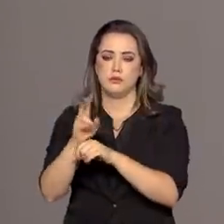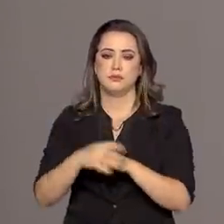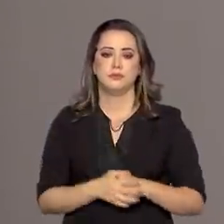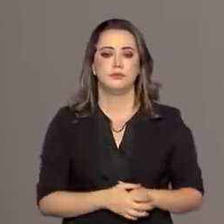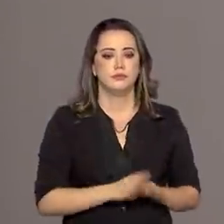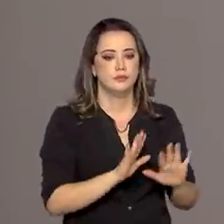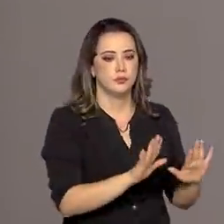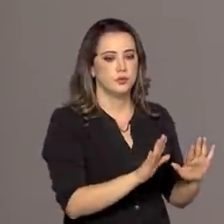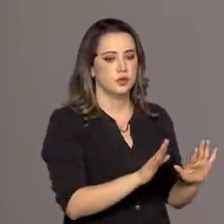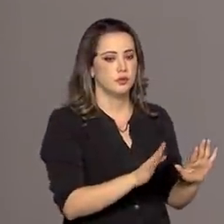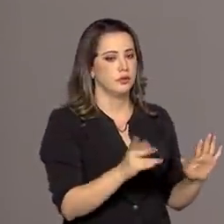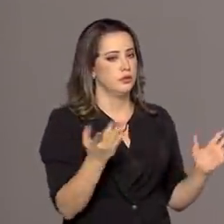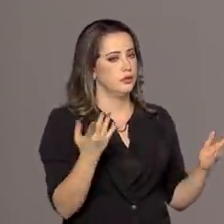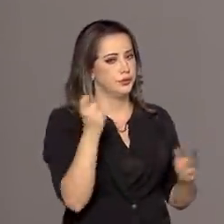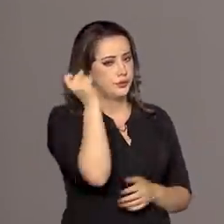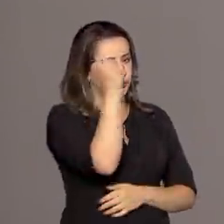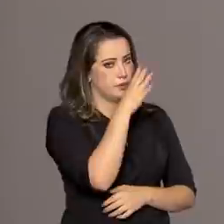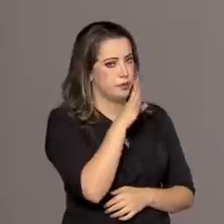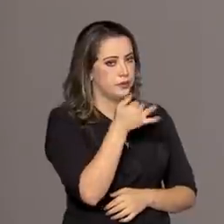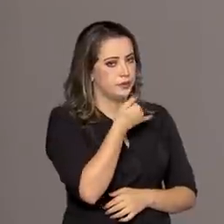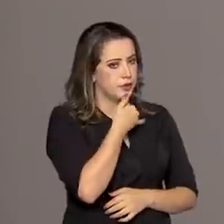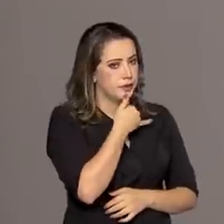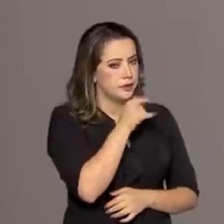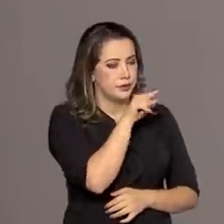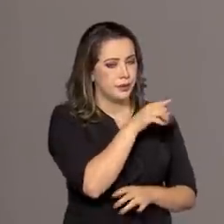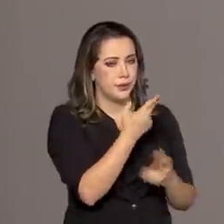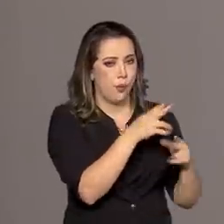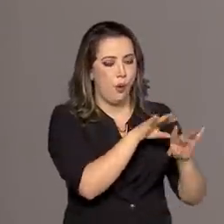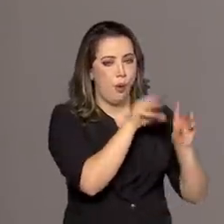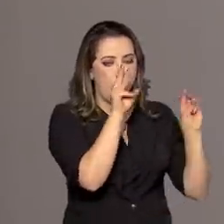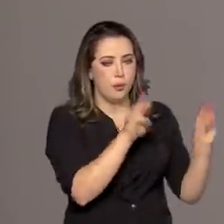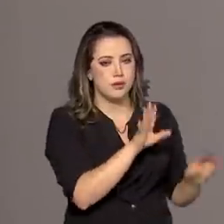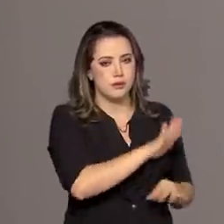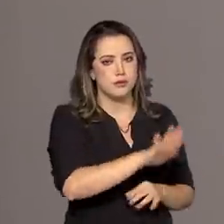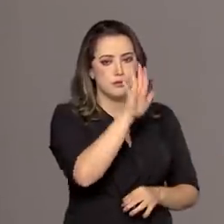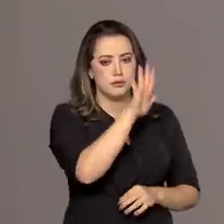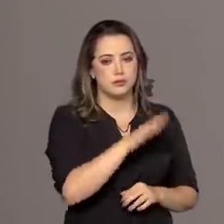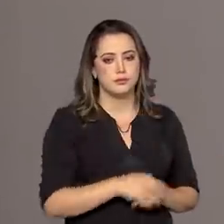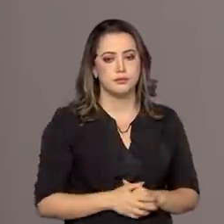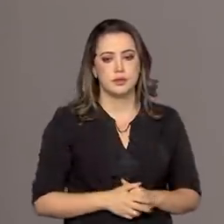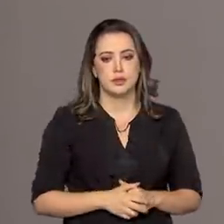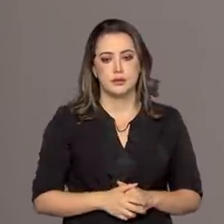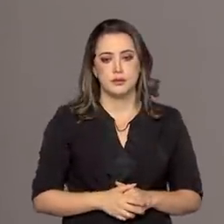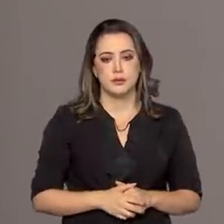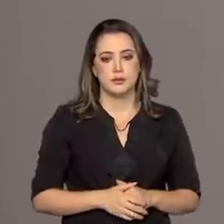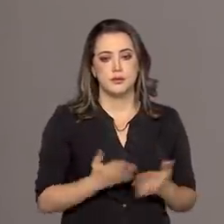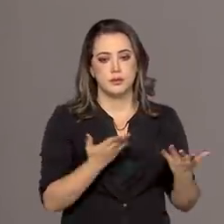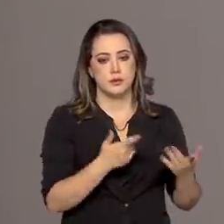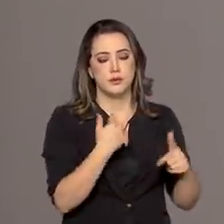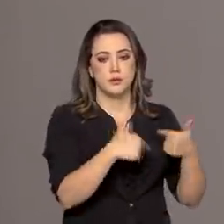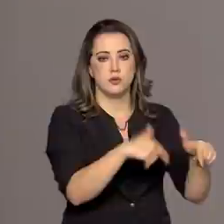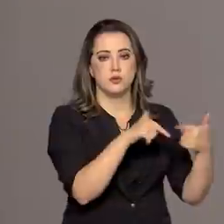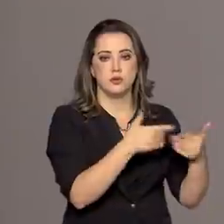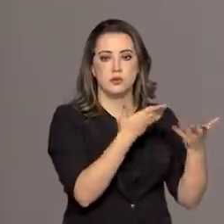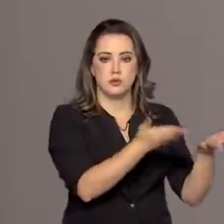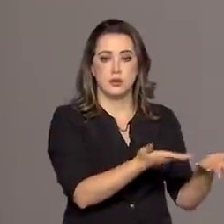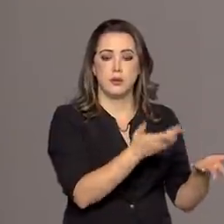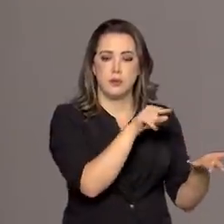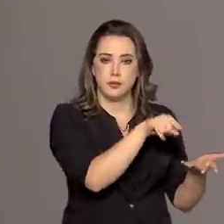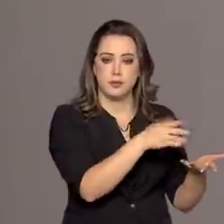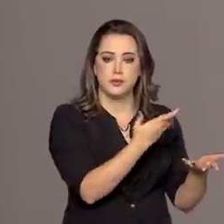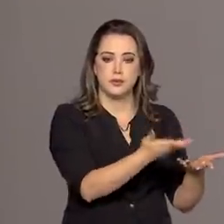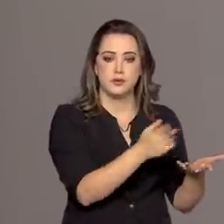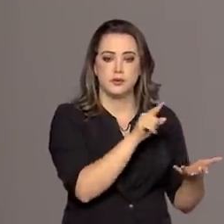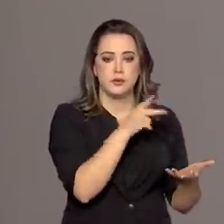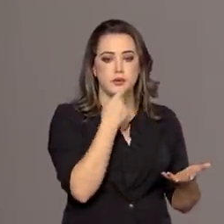então, a gente vai ver aquela coisa triste que a gente viu com o Museu Nacional, aquele incêndio terrível. Para isso que o senhor trabalha, eu vi que o senhor disse